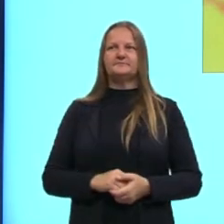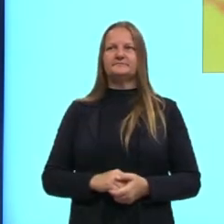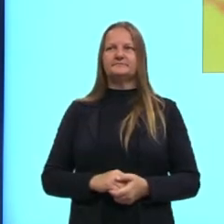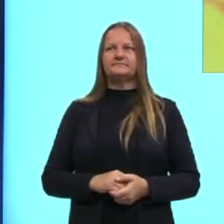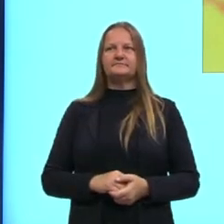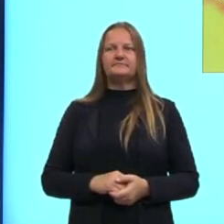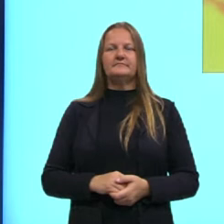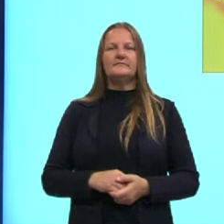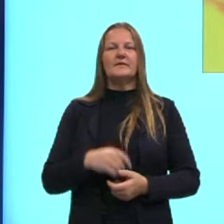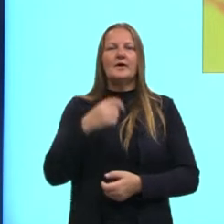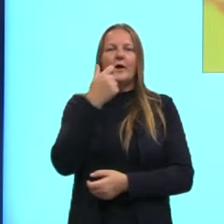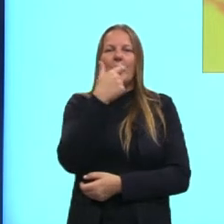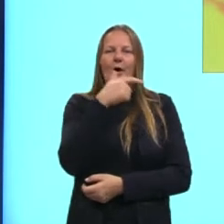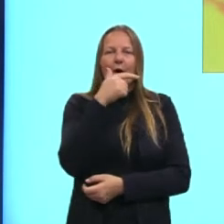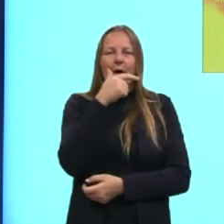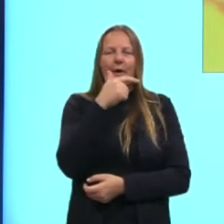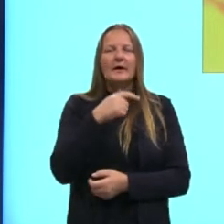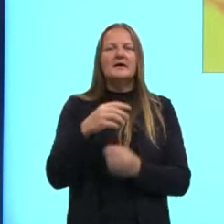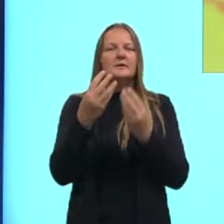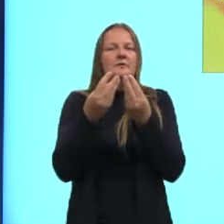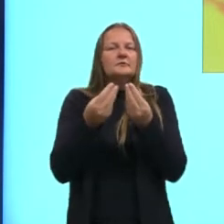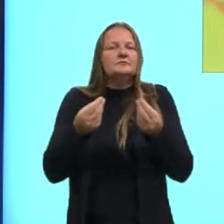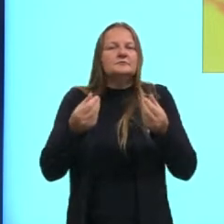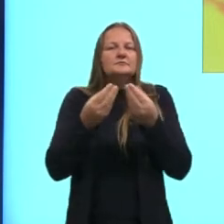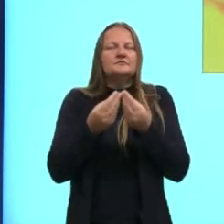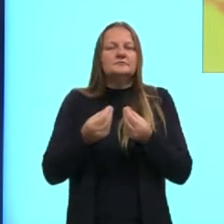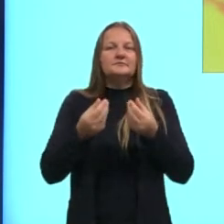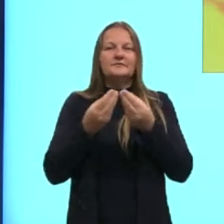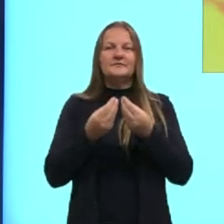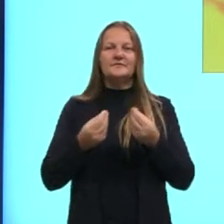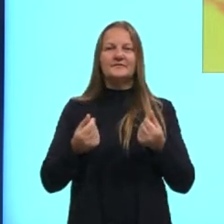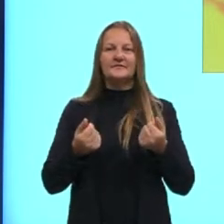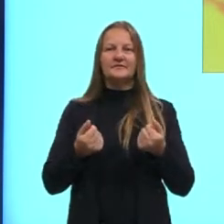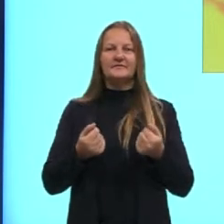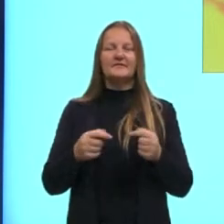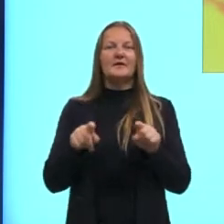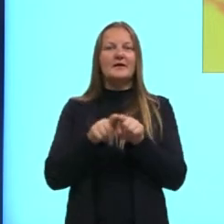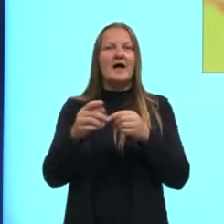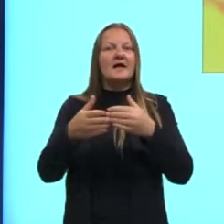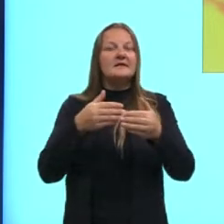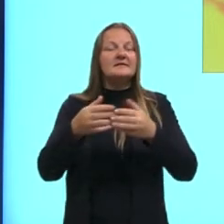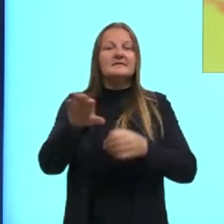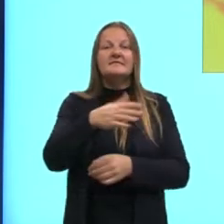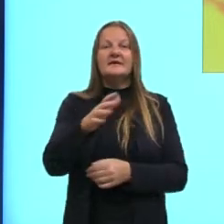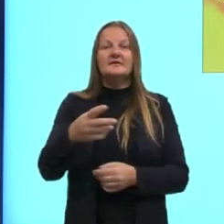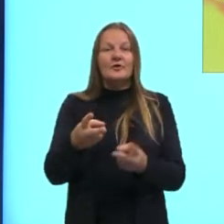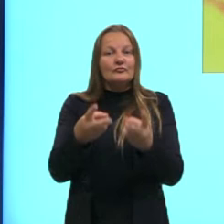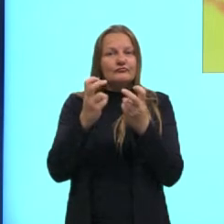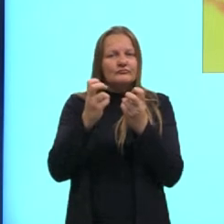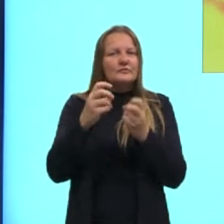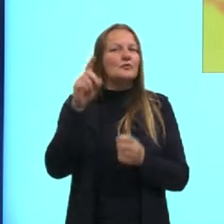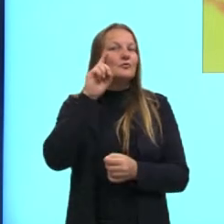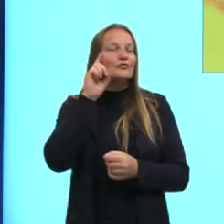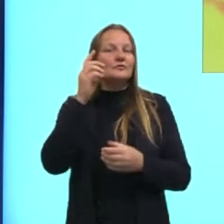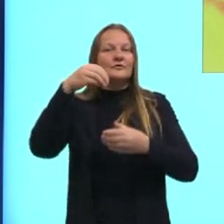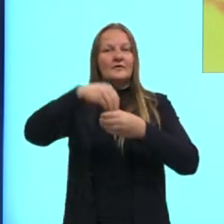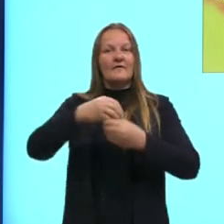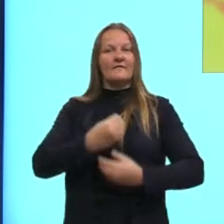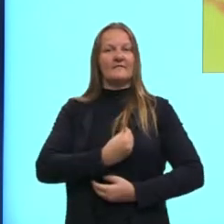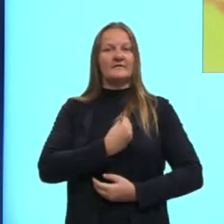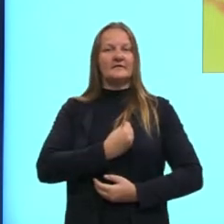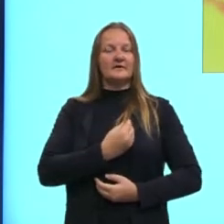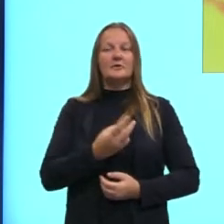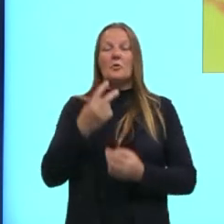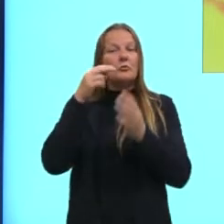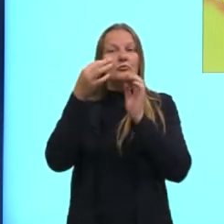O humor geralmente está nas sutilezas, naquelas situações com as quais, muitas vezes, a gente se depara no cotidiano e não